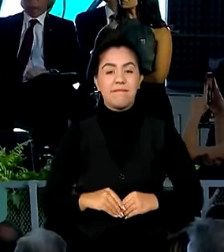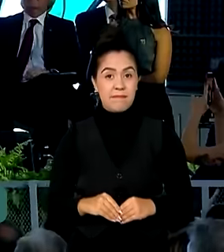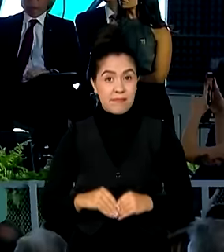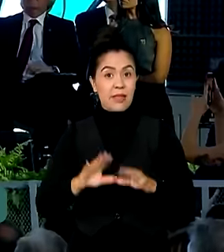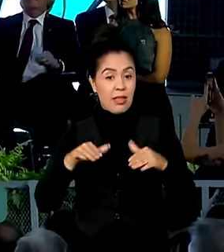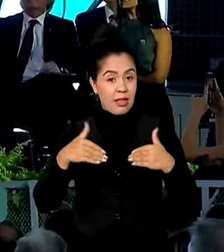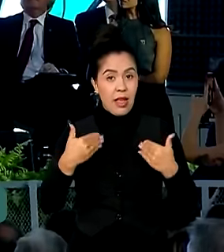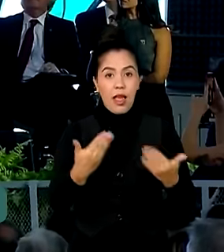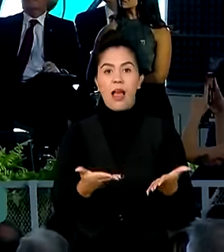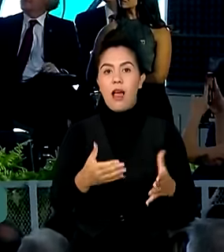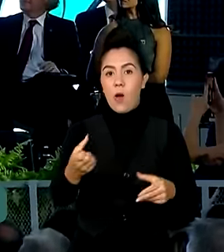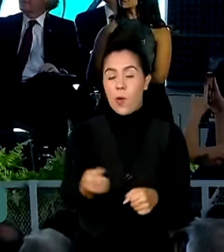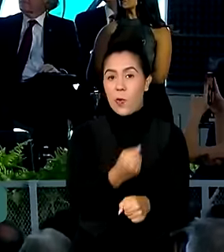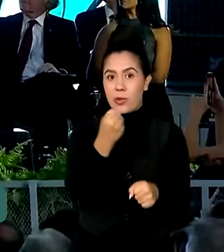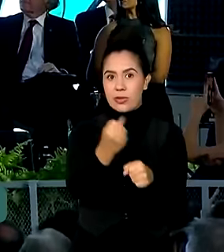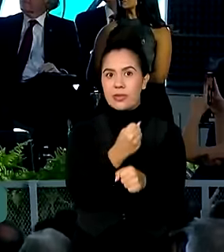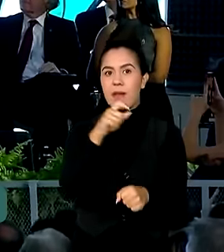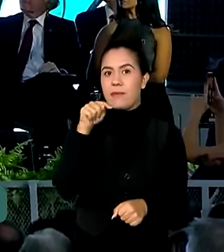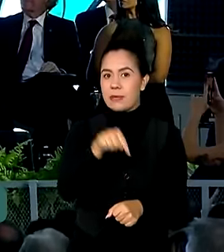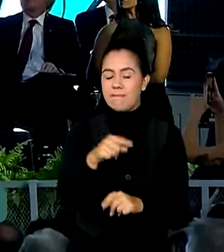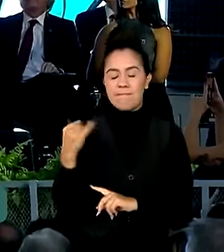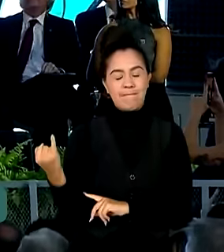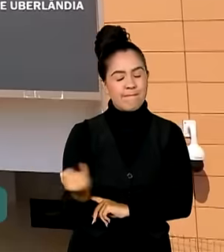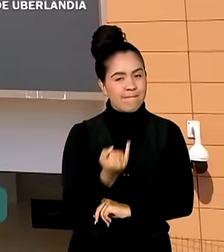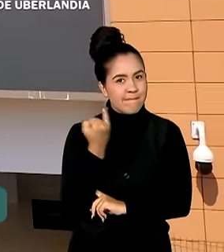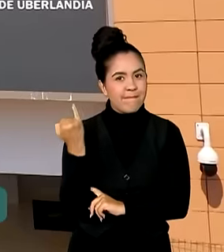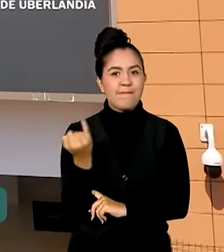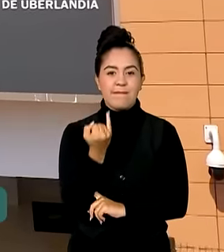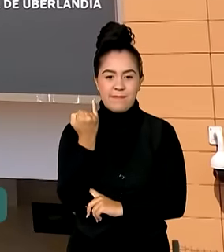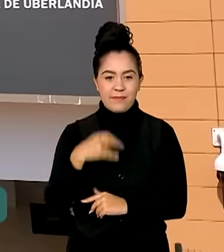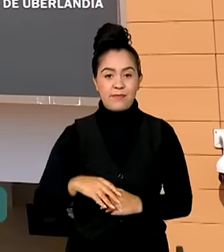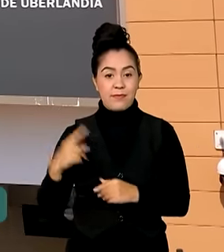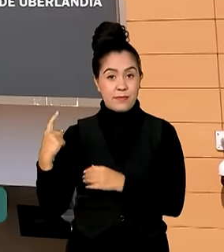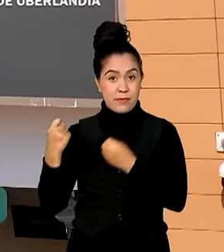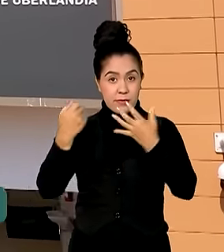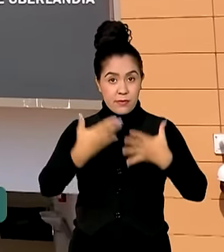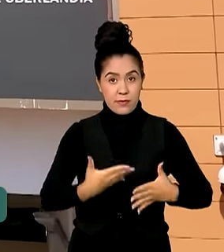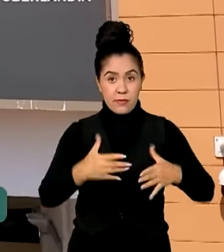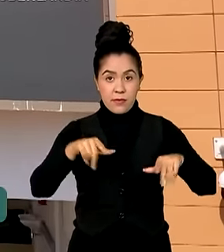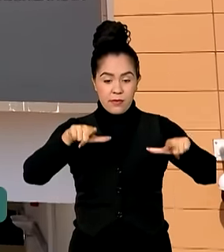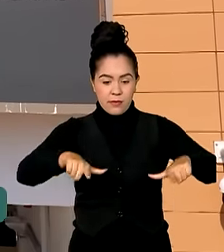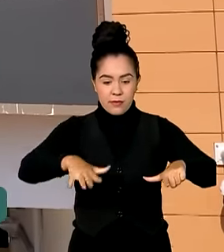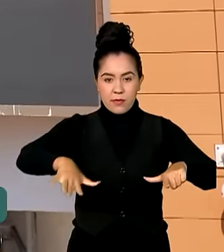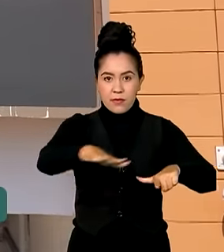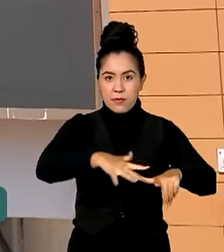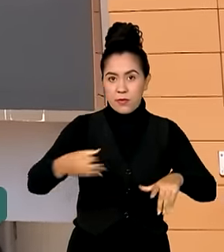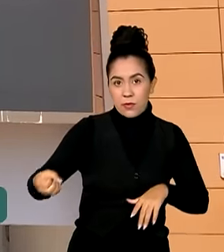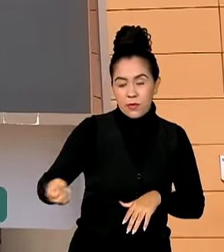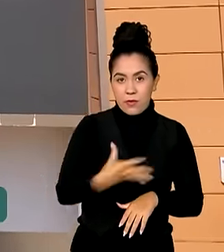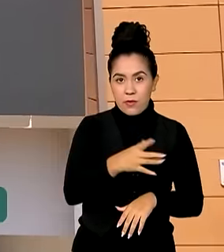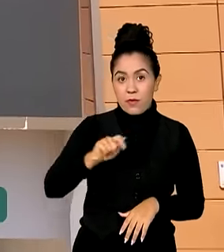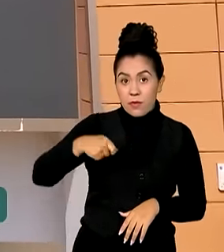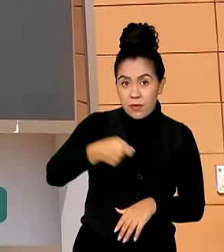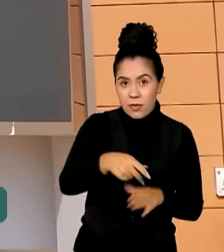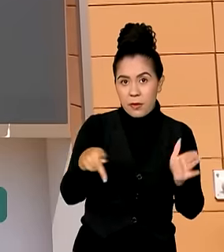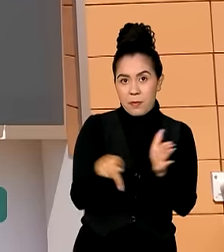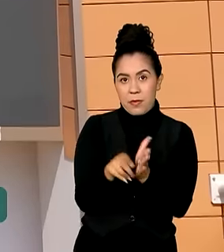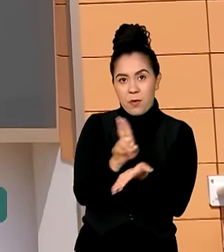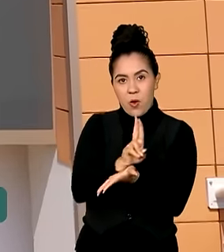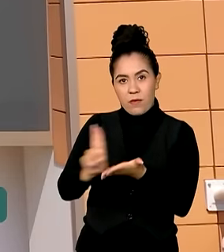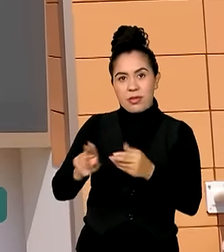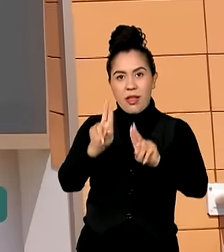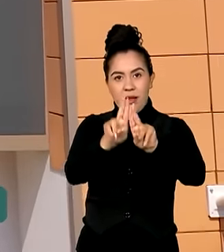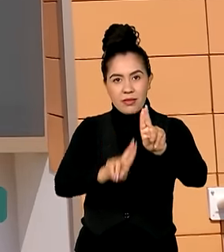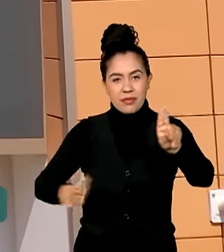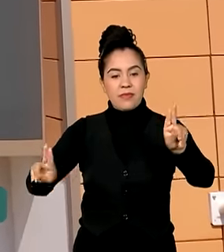É uma entrega realmente fundamental. O novo bloco do hospital, que é universitário, também vai oferecer estrutura